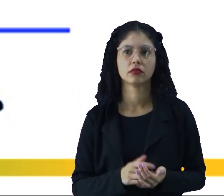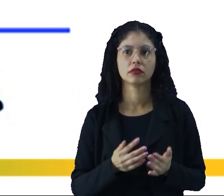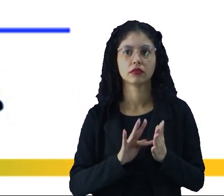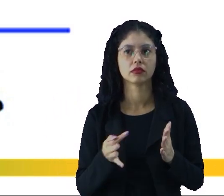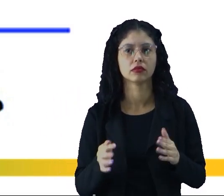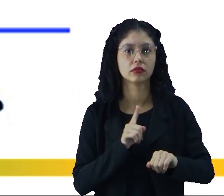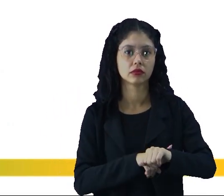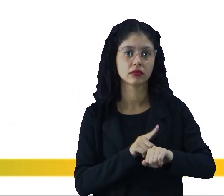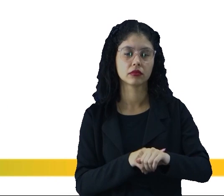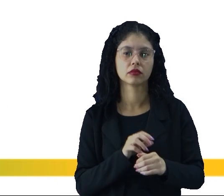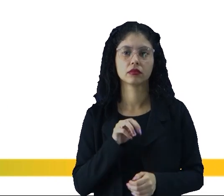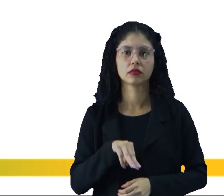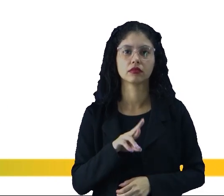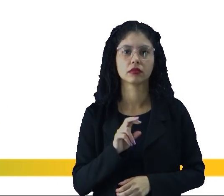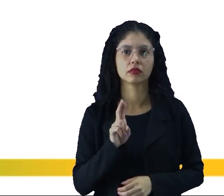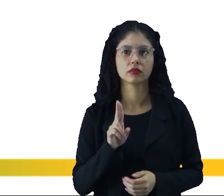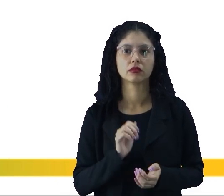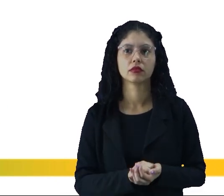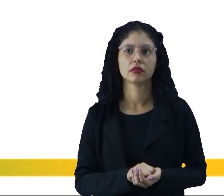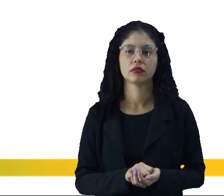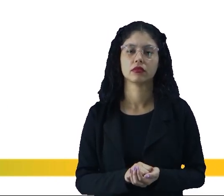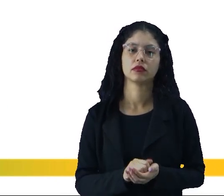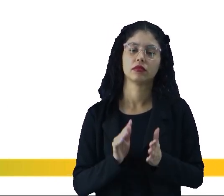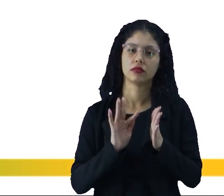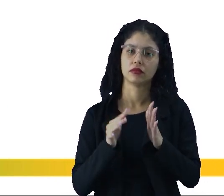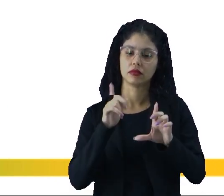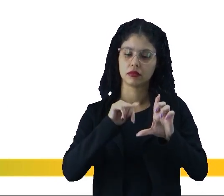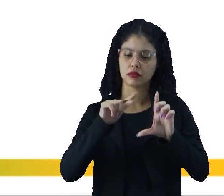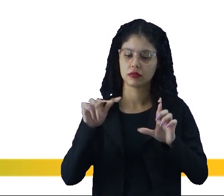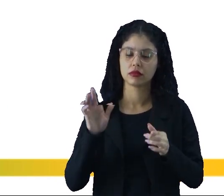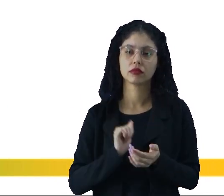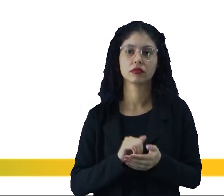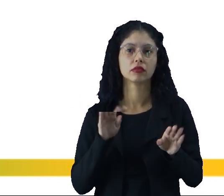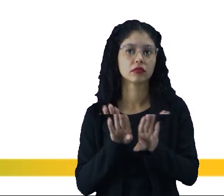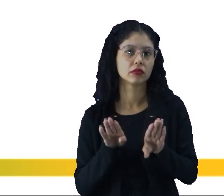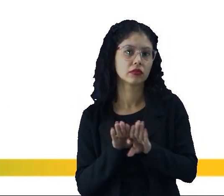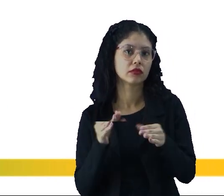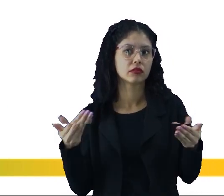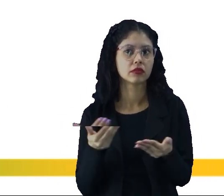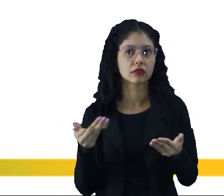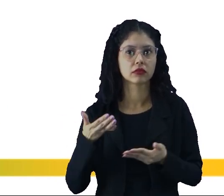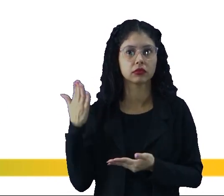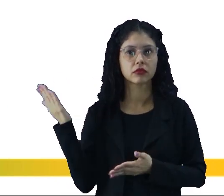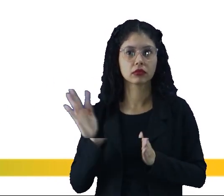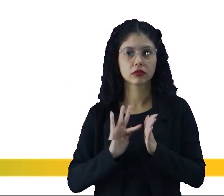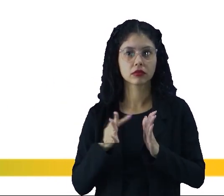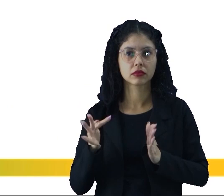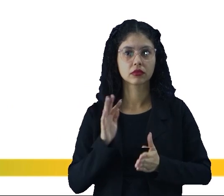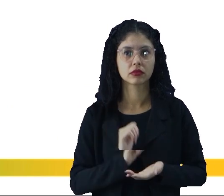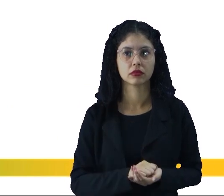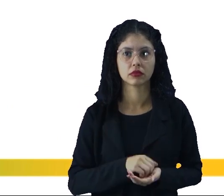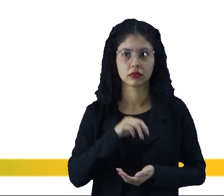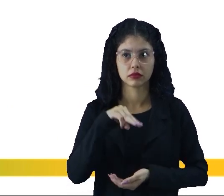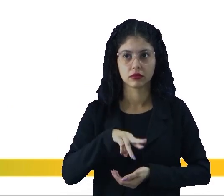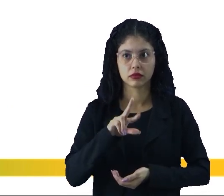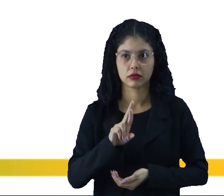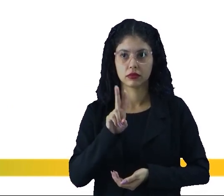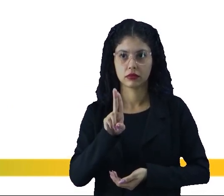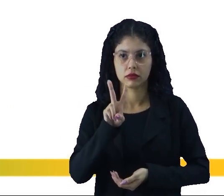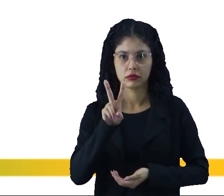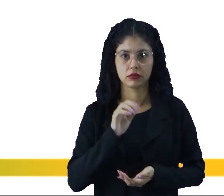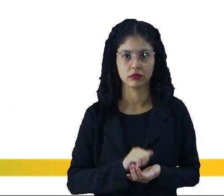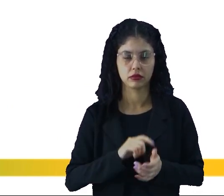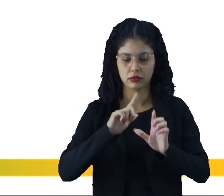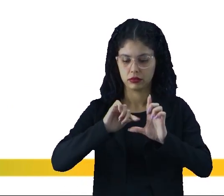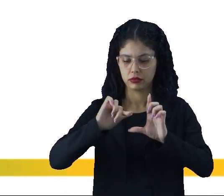função horária, né? Do MRU e os seus gráficos. Nós vamos ter agora, pessoal, uma função horária do MRUV